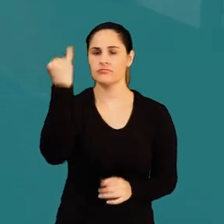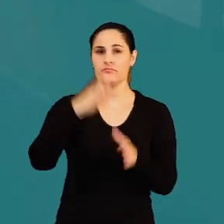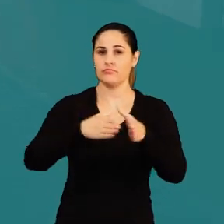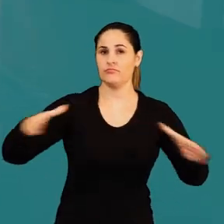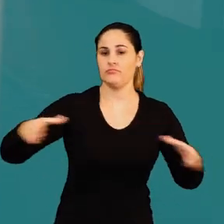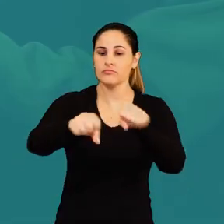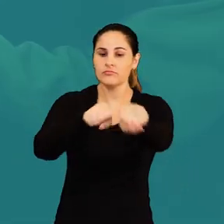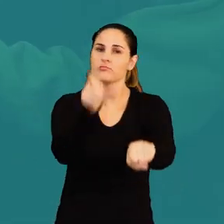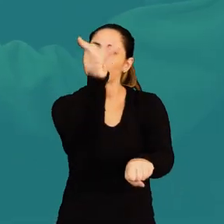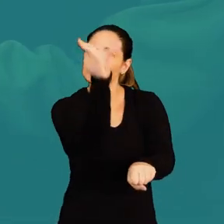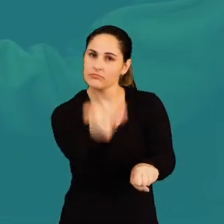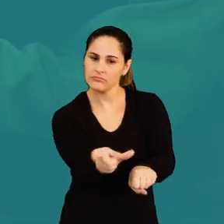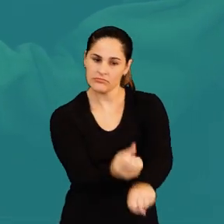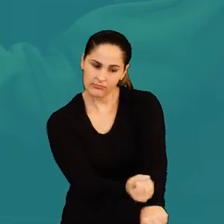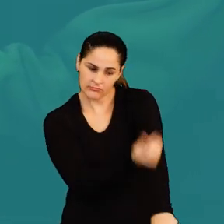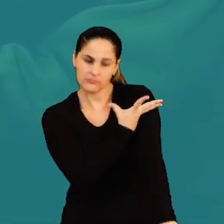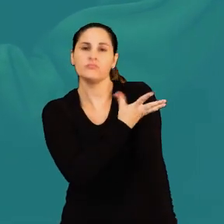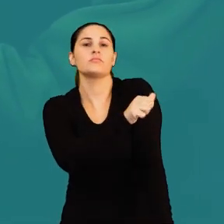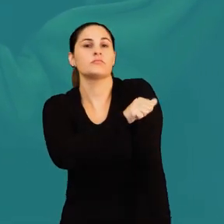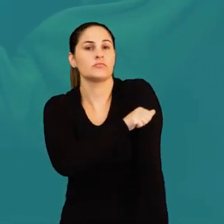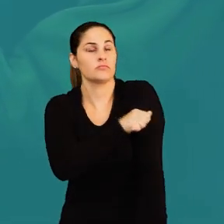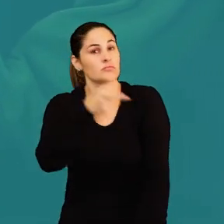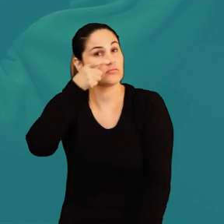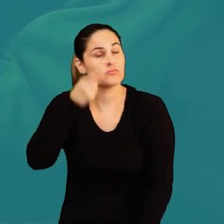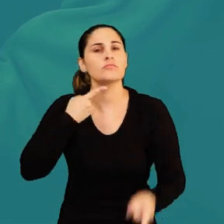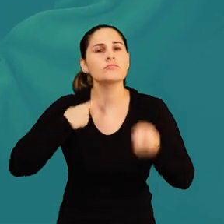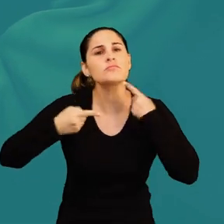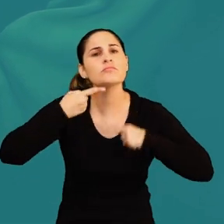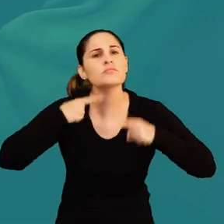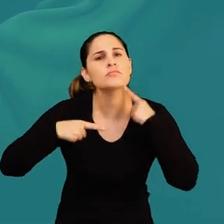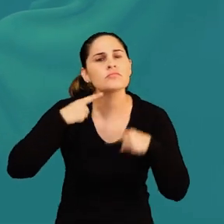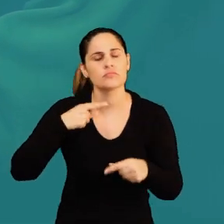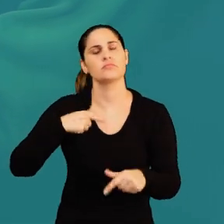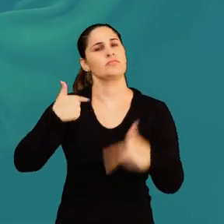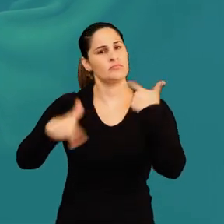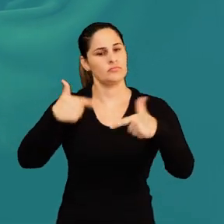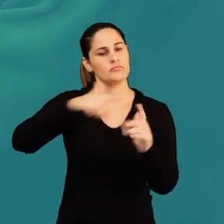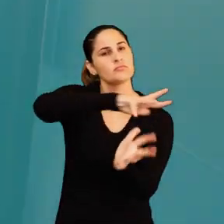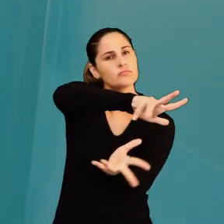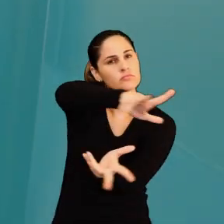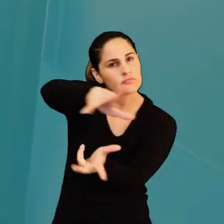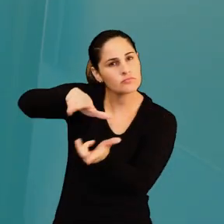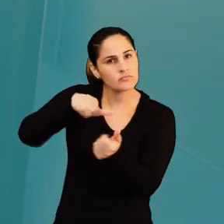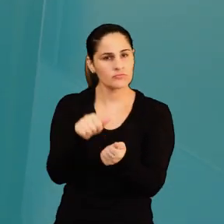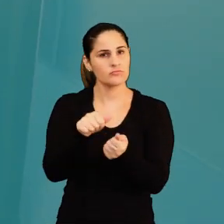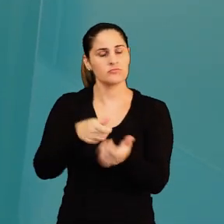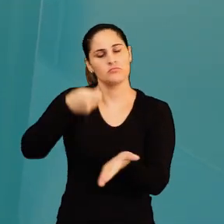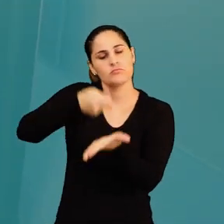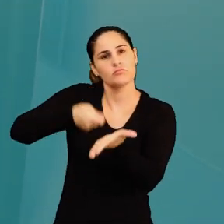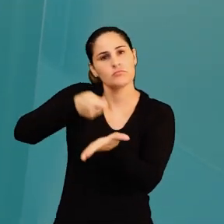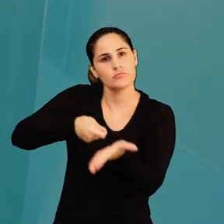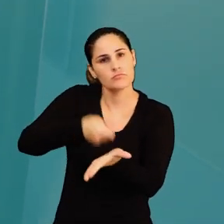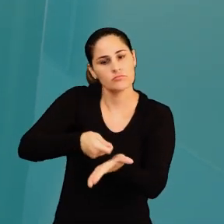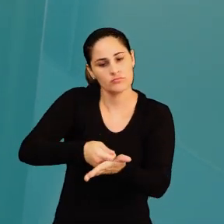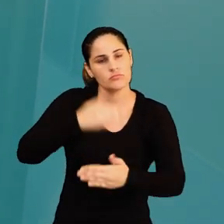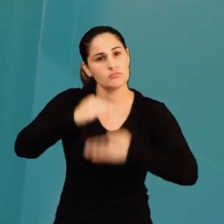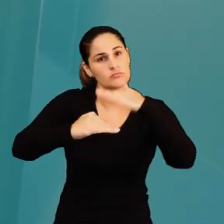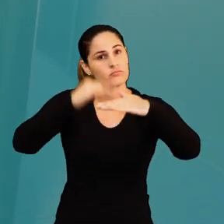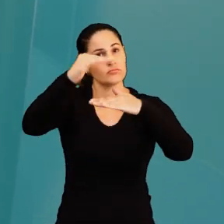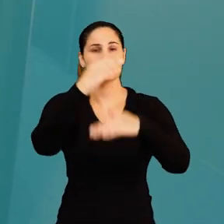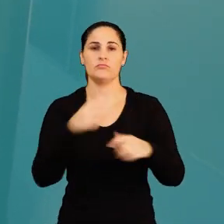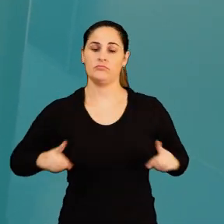de formação humana, que desperta nos estudantes um olhar crítico para atuarem no mundo do trabalho e o comprometimento com o crescimento